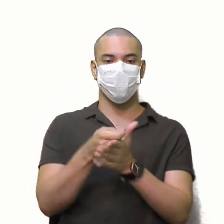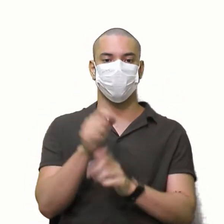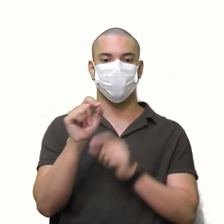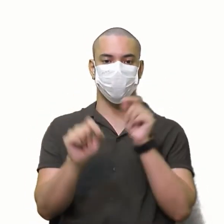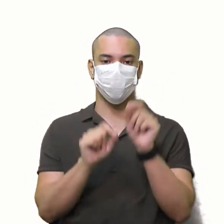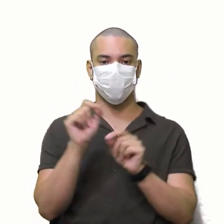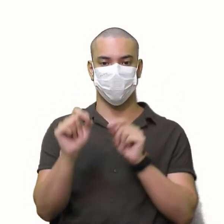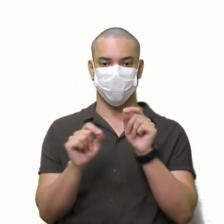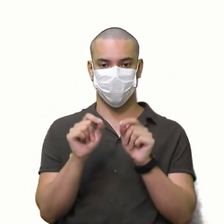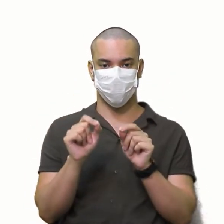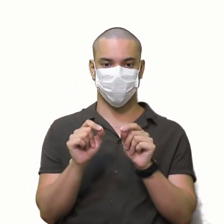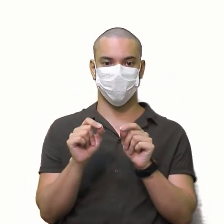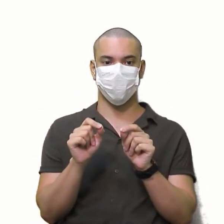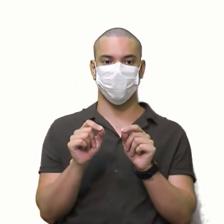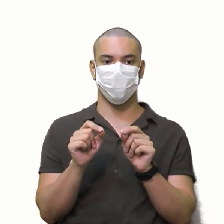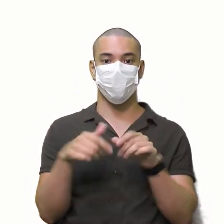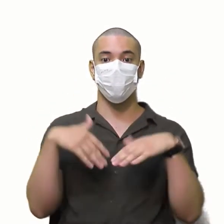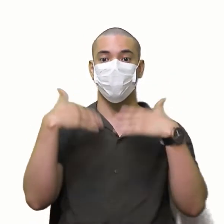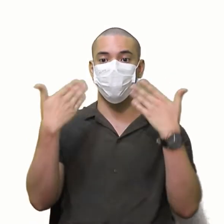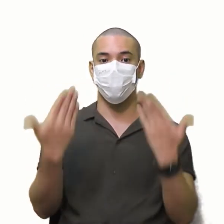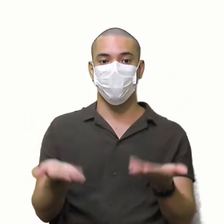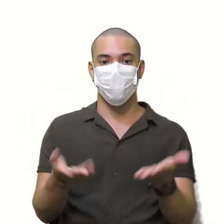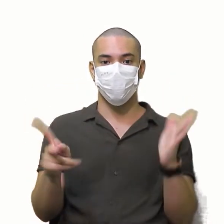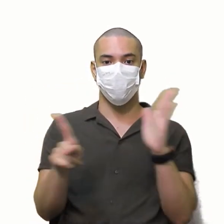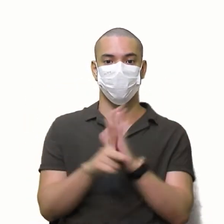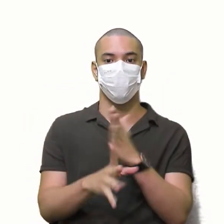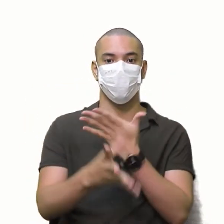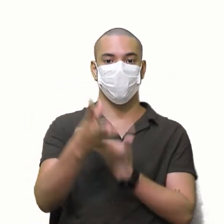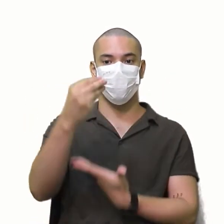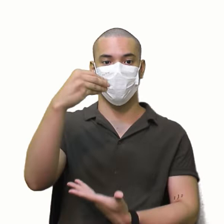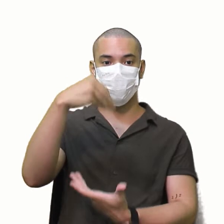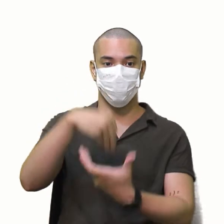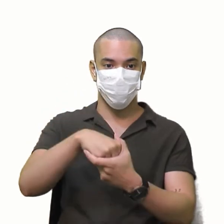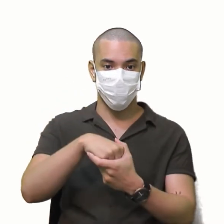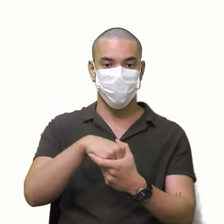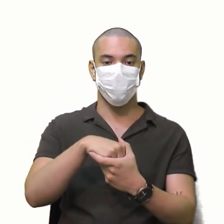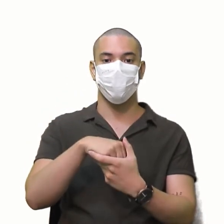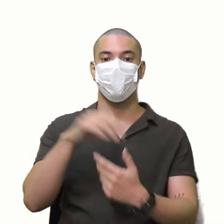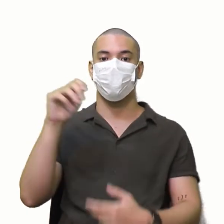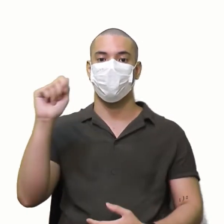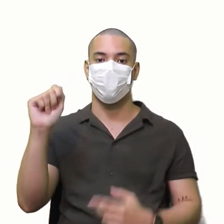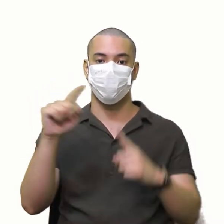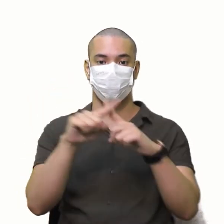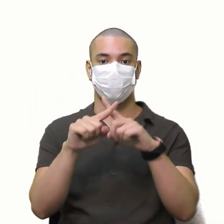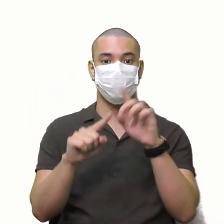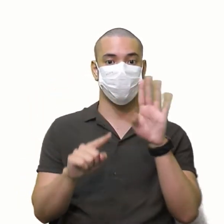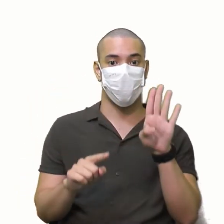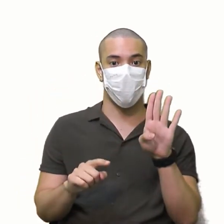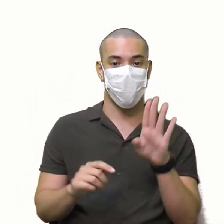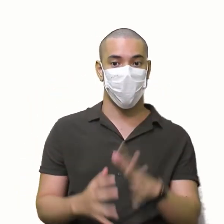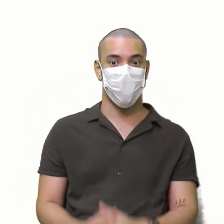Determine o determinante da matriz A vezes B